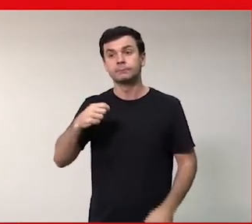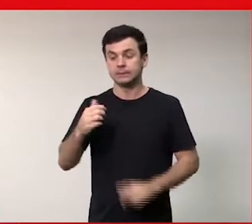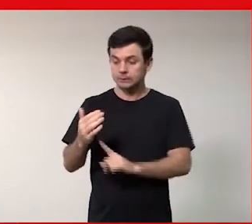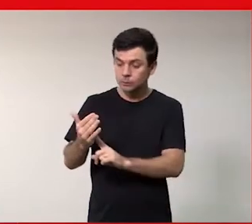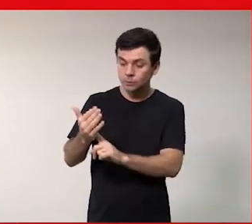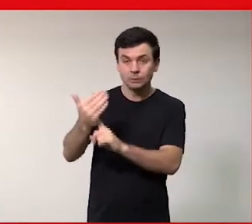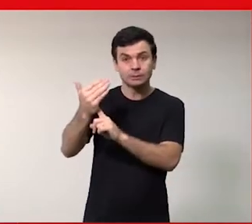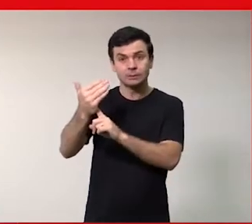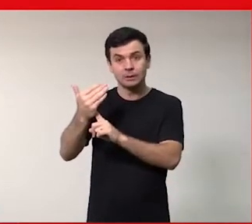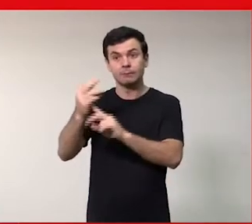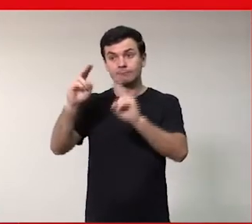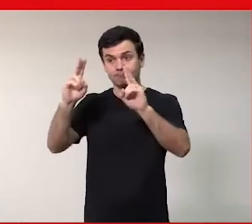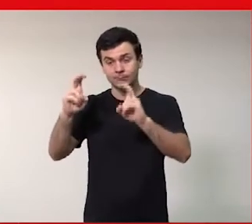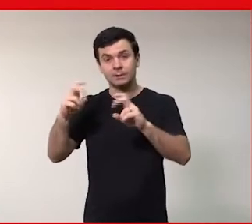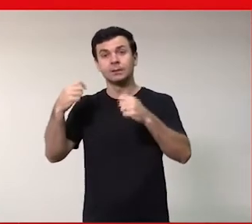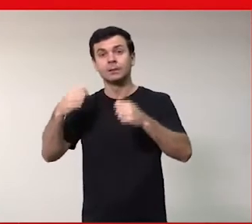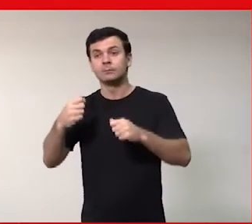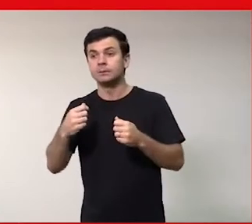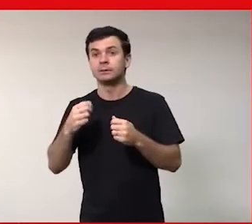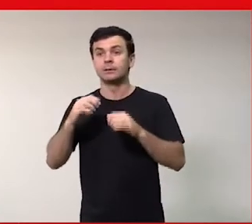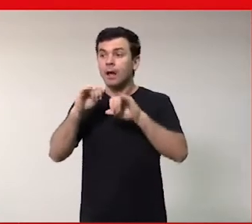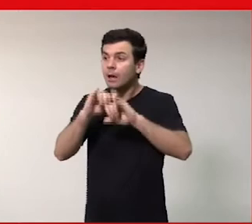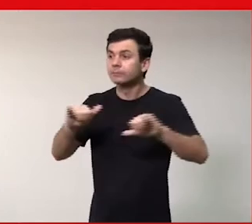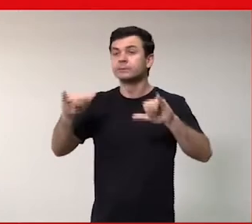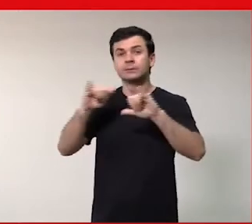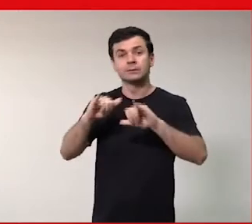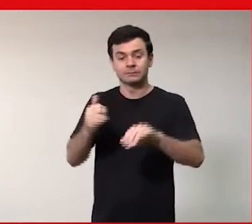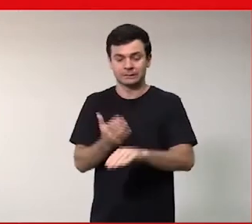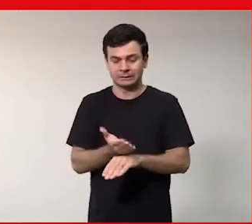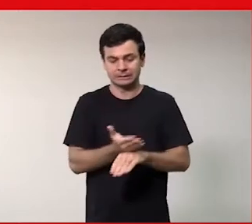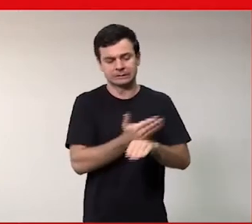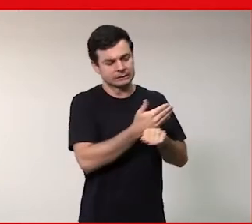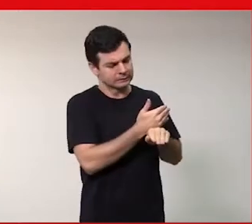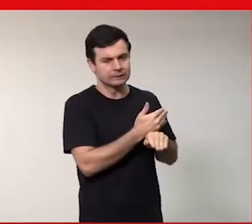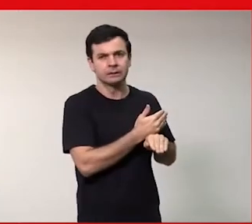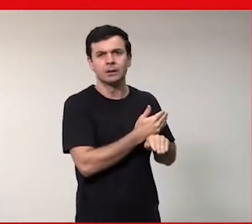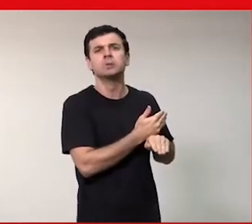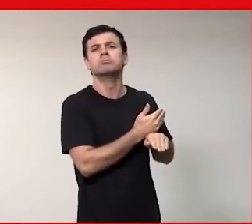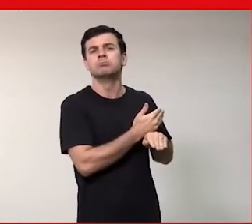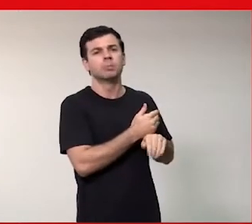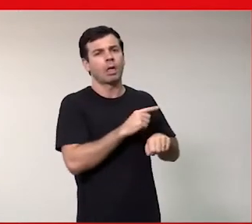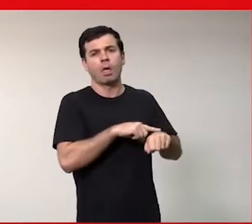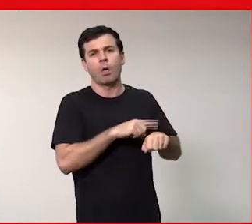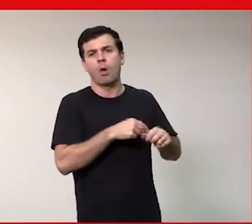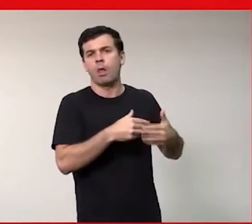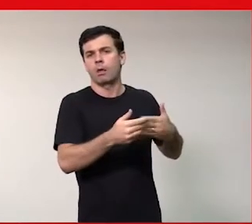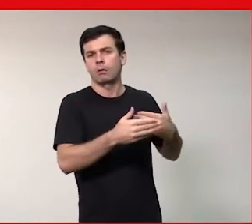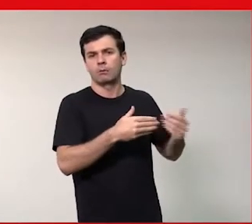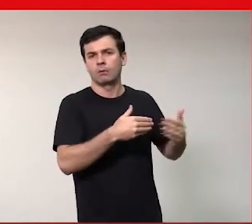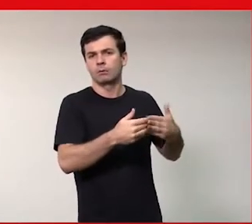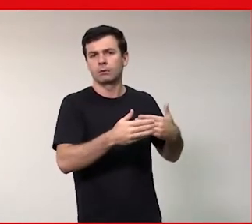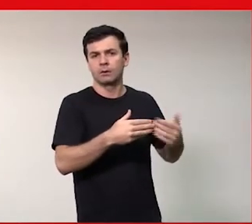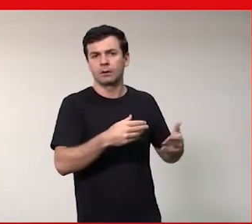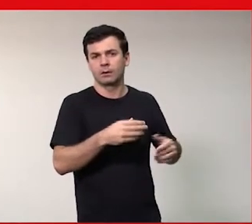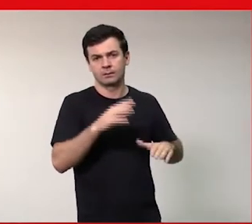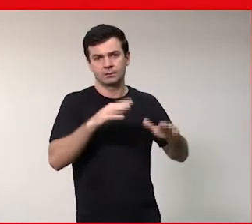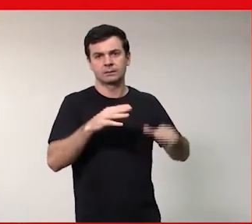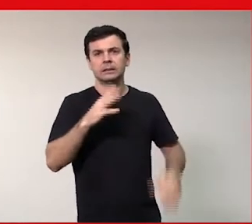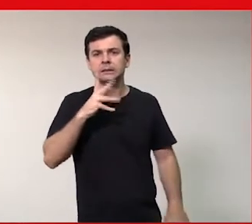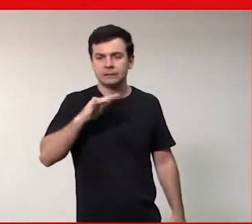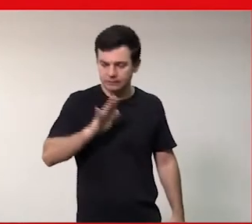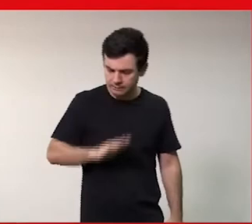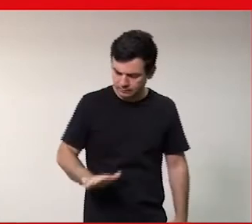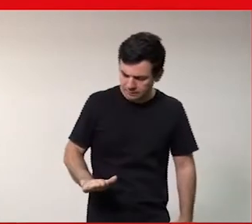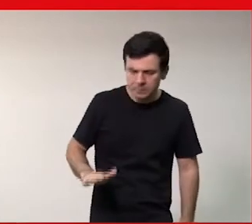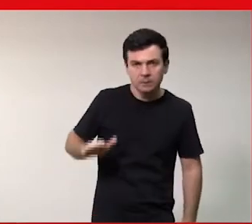cedo possível agora o que é esse mais cedo é a qualquer instante é quando começa a andar quando começa a